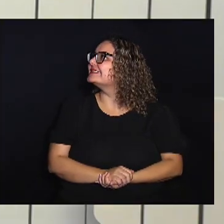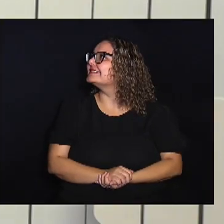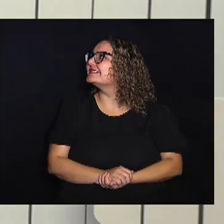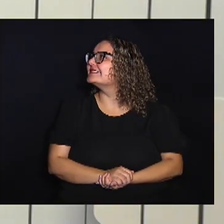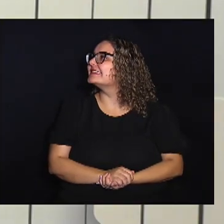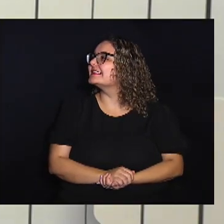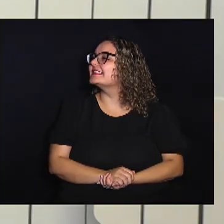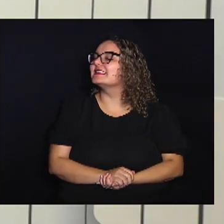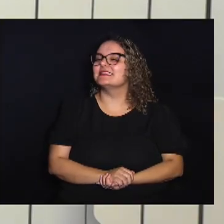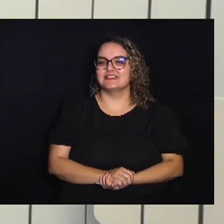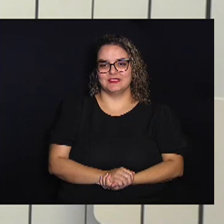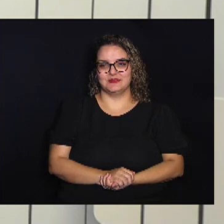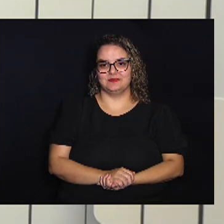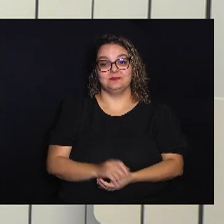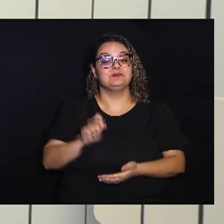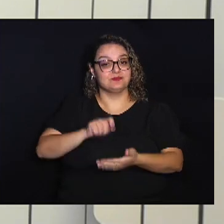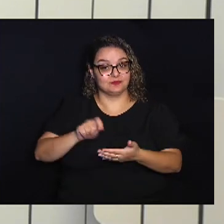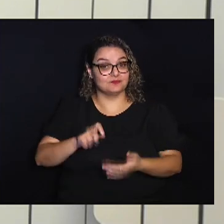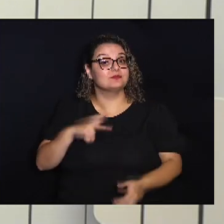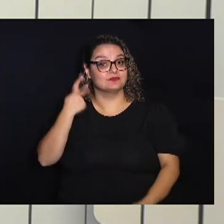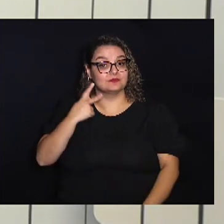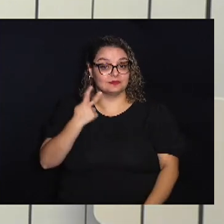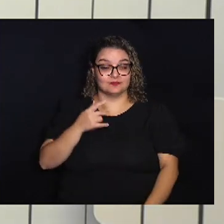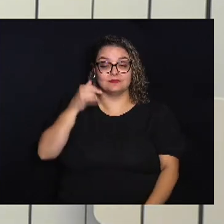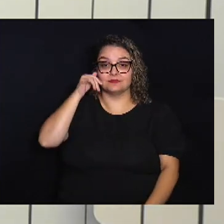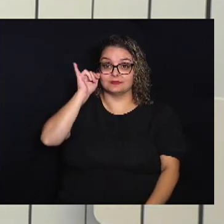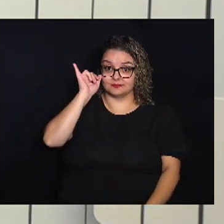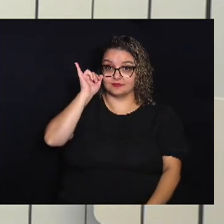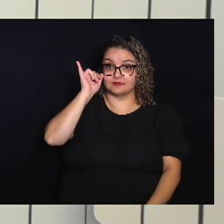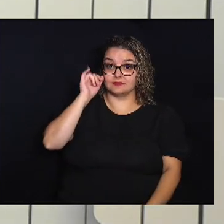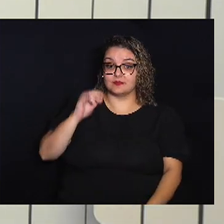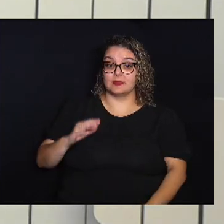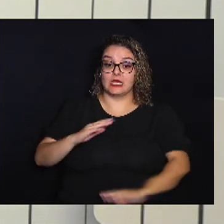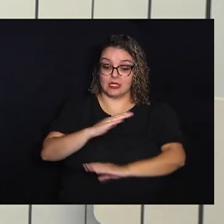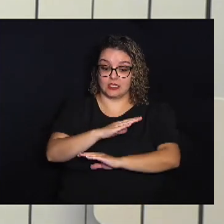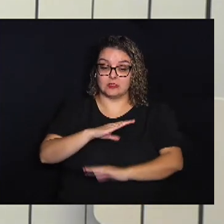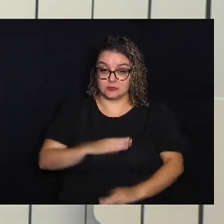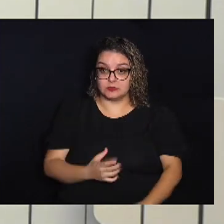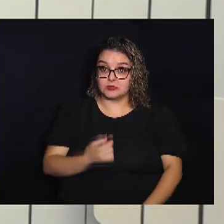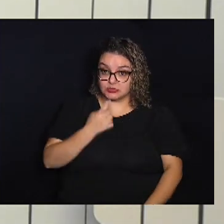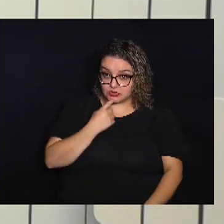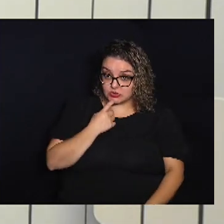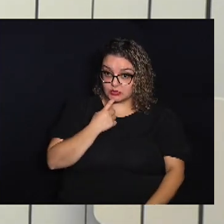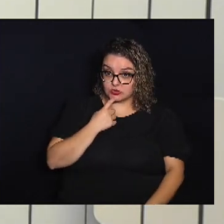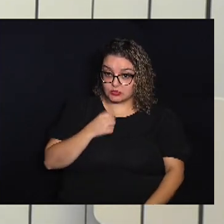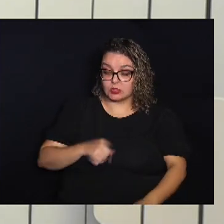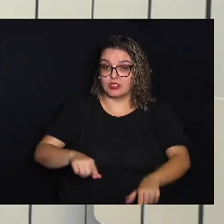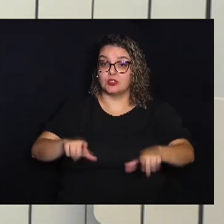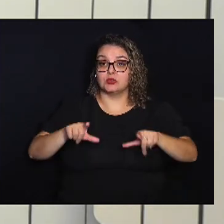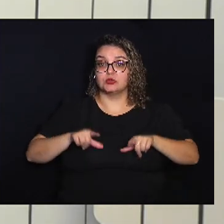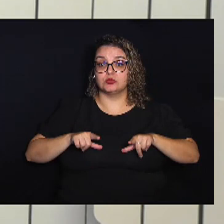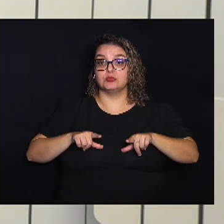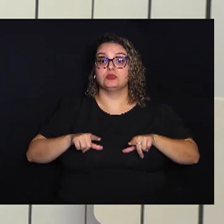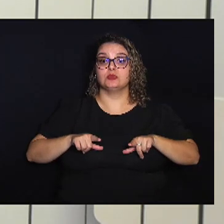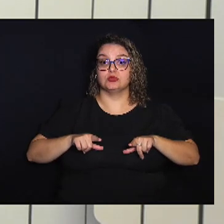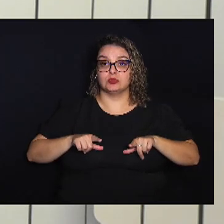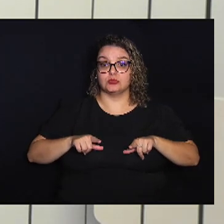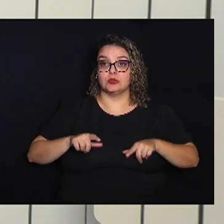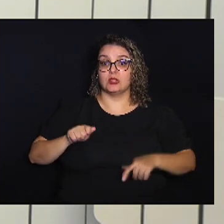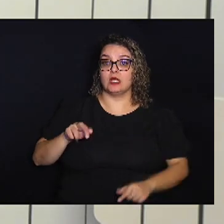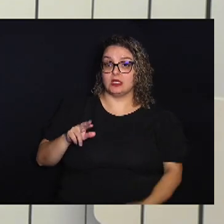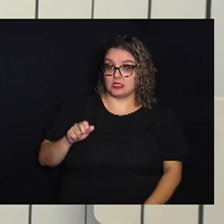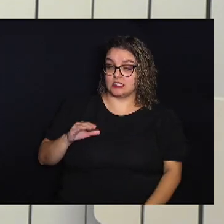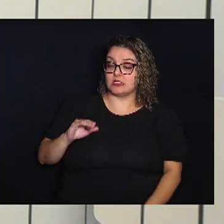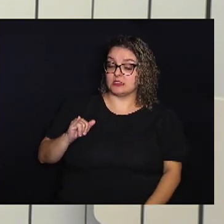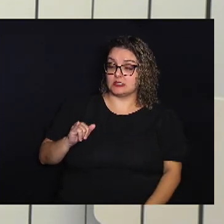Por autoria do vereador Paulo Búfalo A Câmara Municipal De Campinas Entregou o diploma Aracy